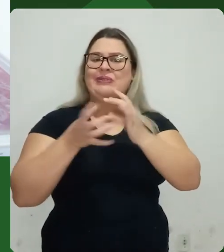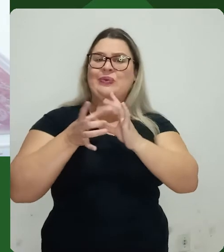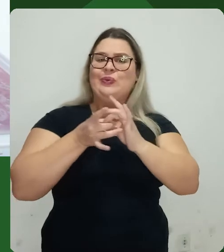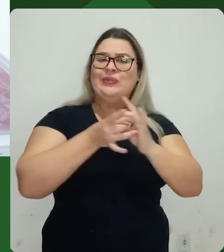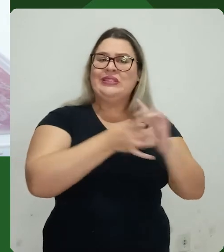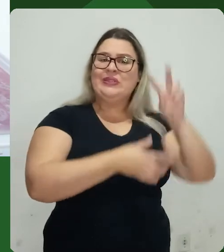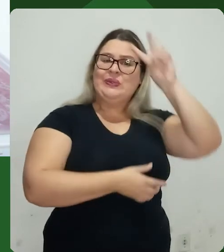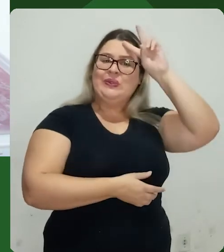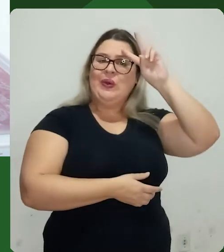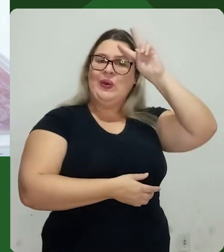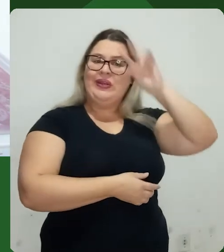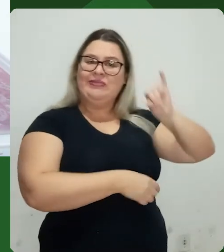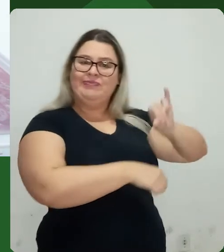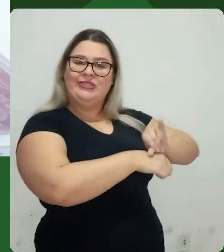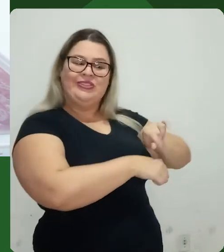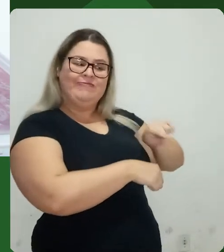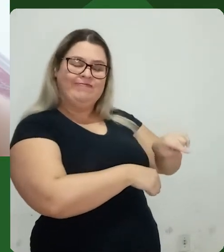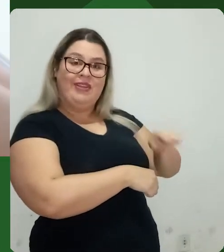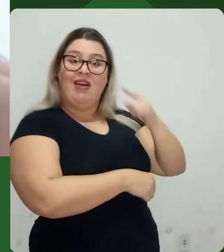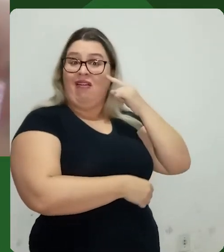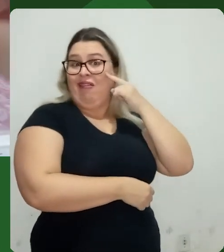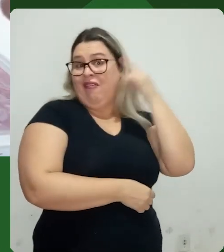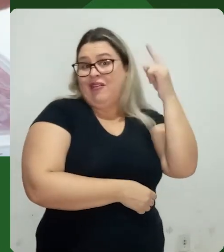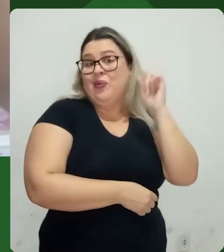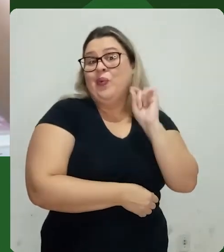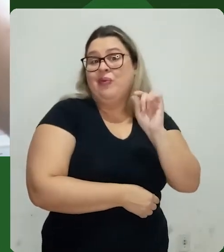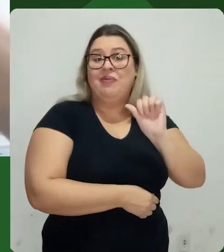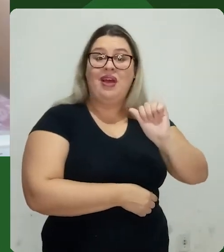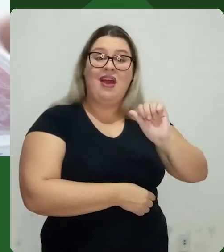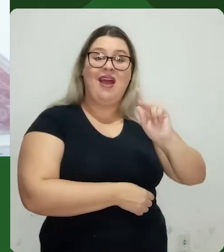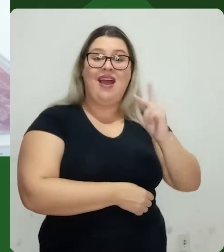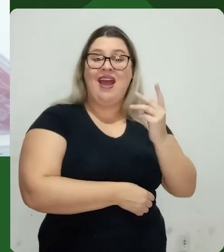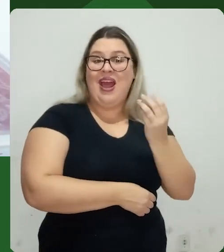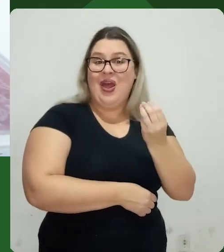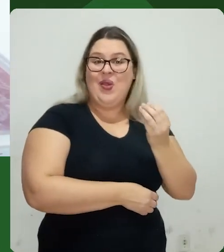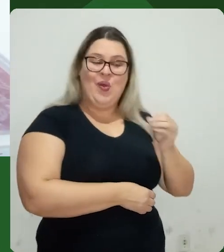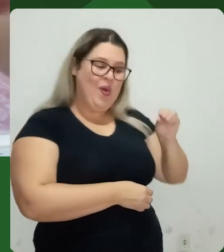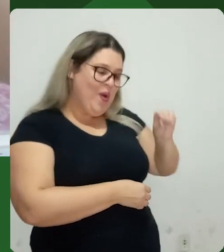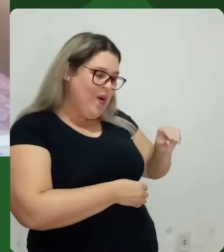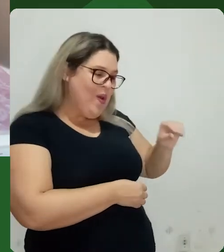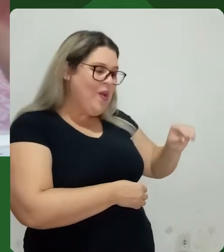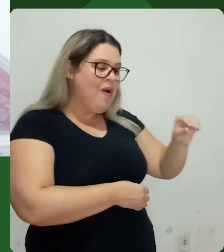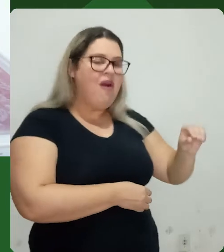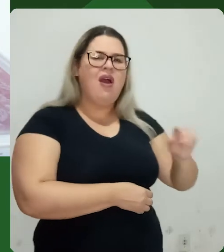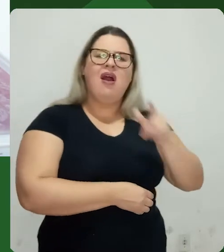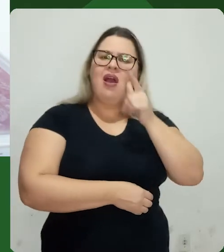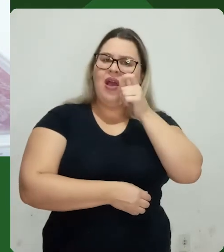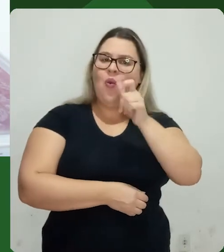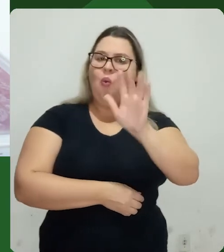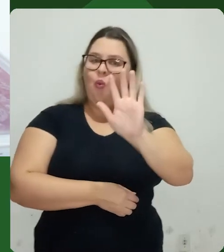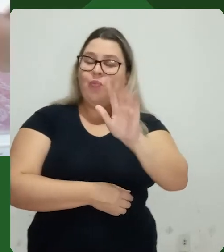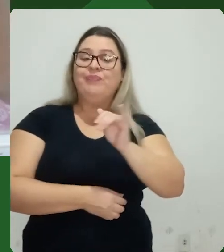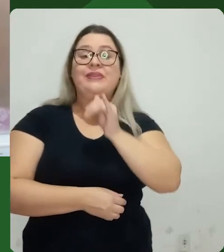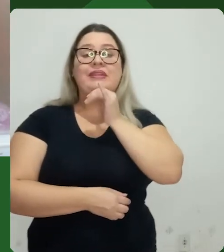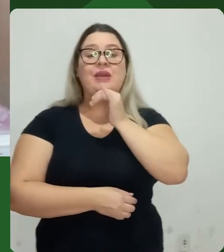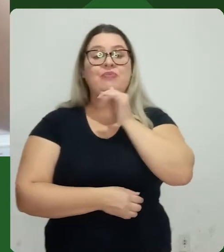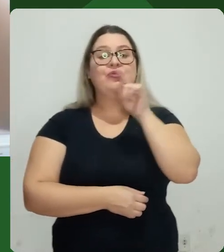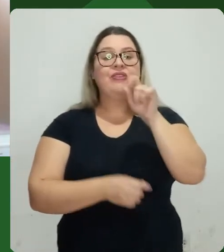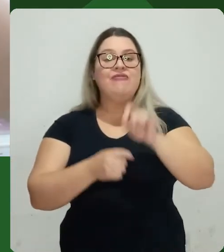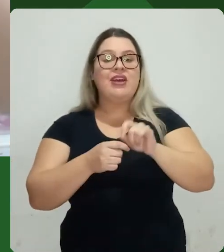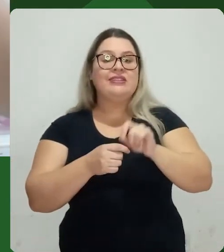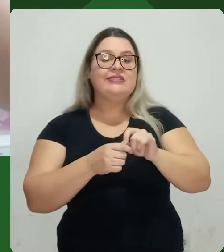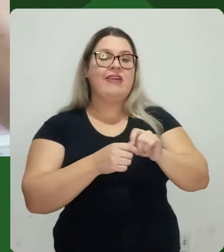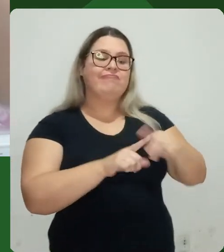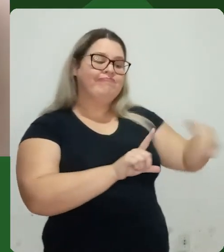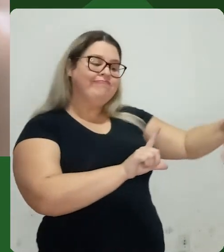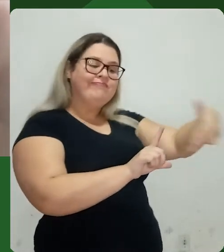história do produto. E pra isso, nada melhor do que um alho pra poder compor com o consumidor de alho, né? Uma coisa interessante aqui é que quando